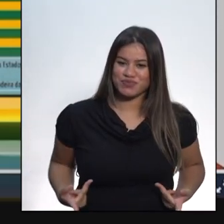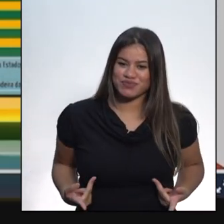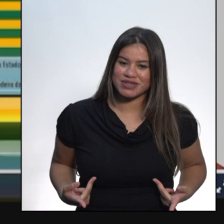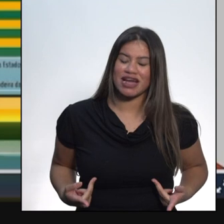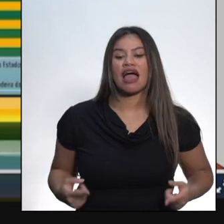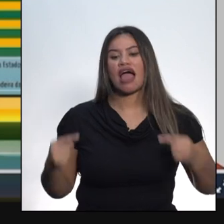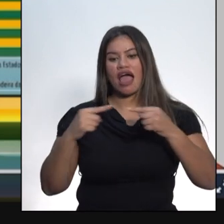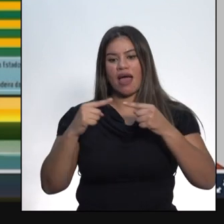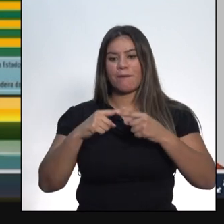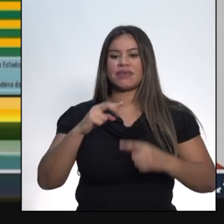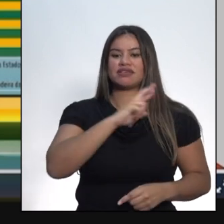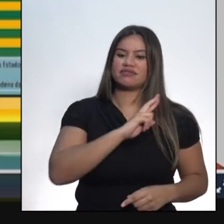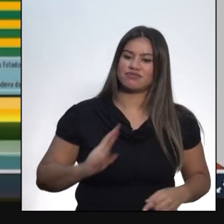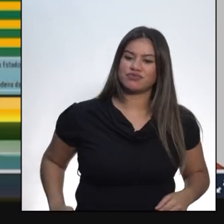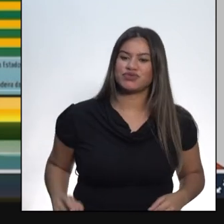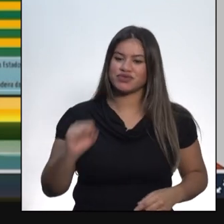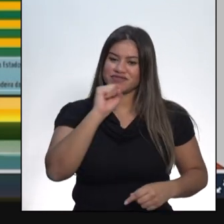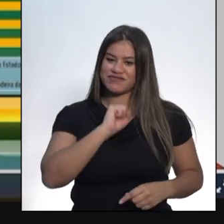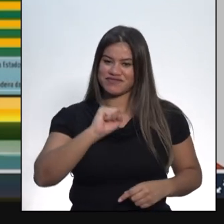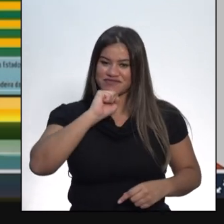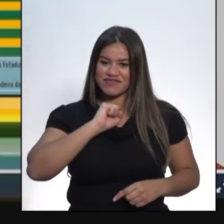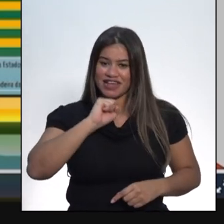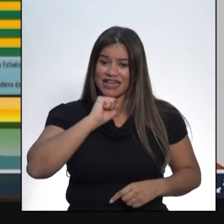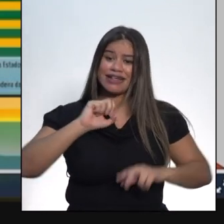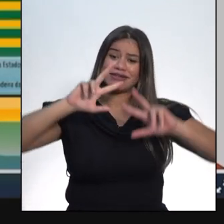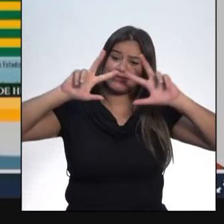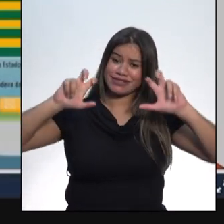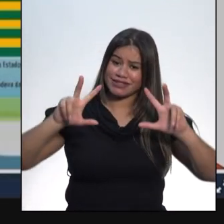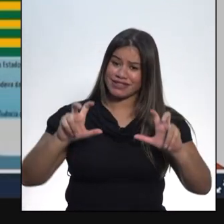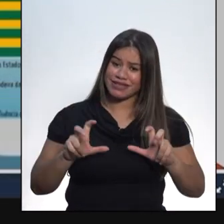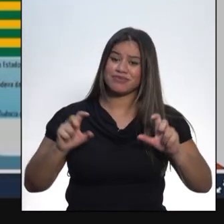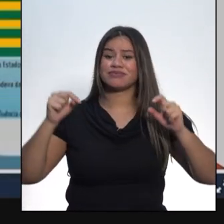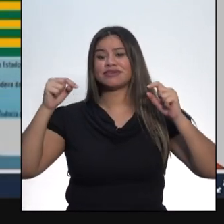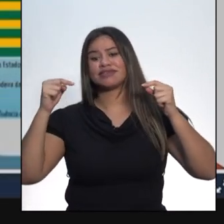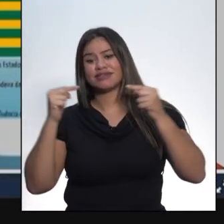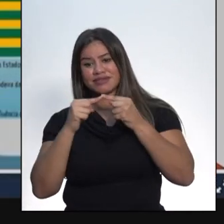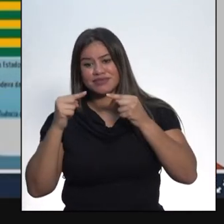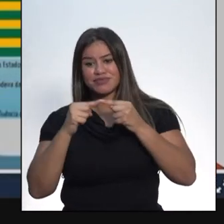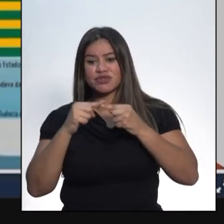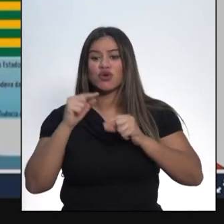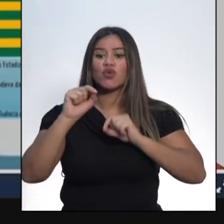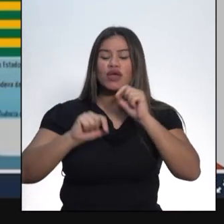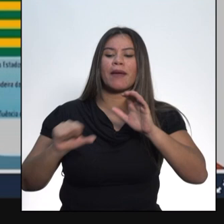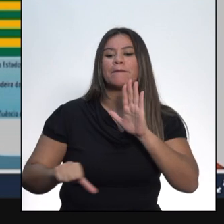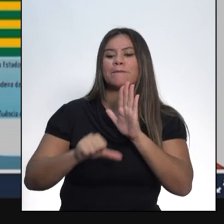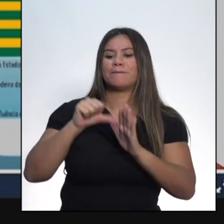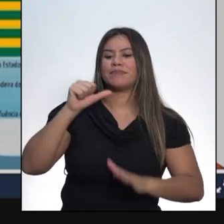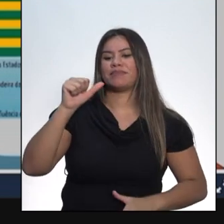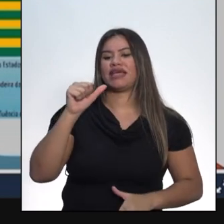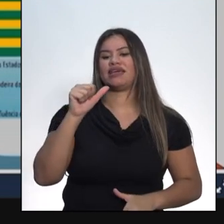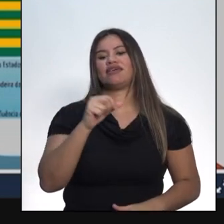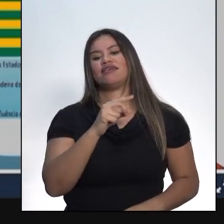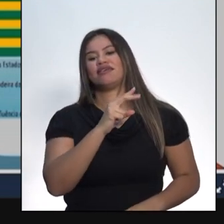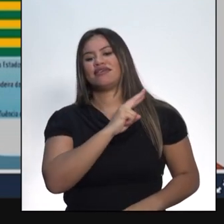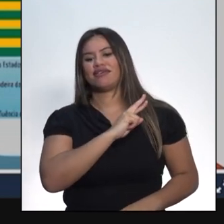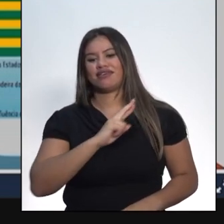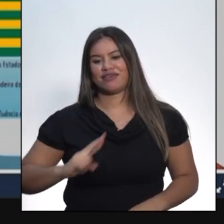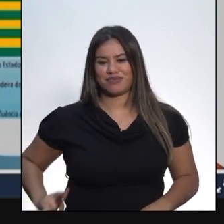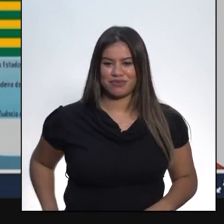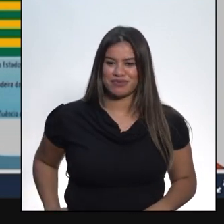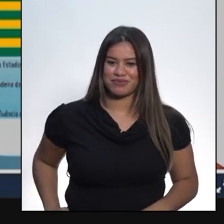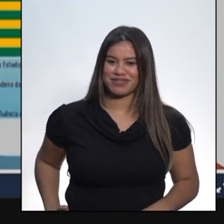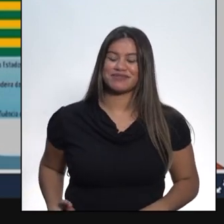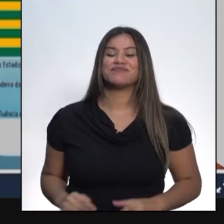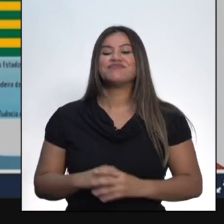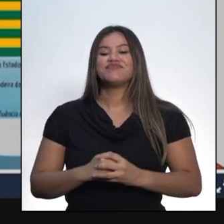República Velha, tema que também é conhecido como Primeira República. Nessa aula, nós temos